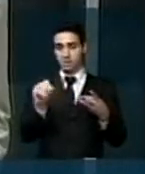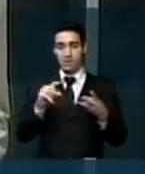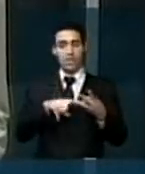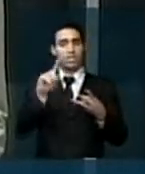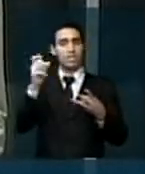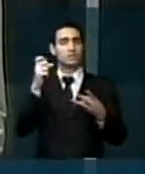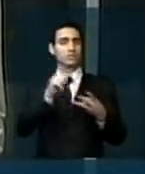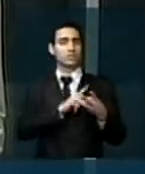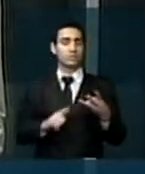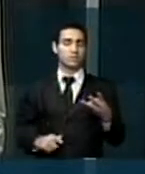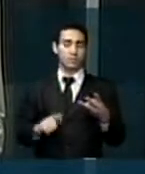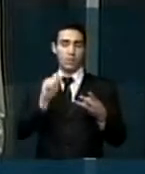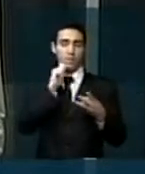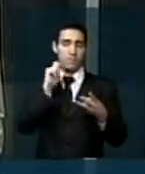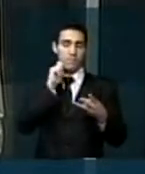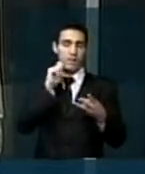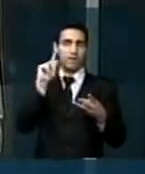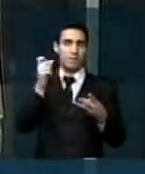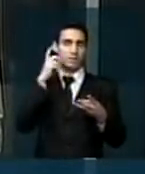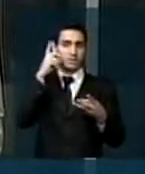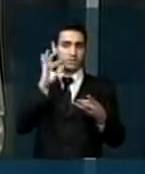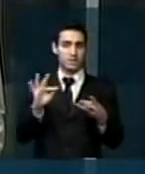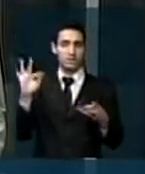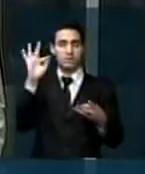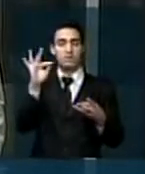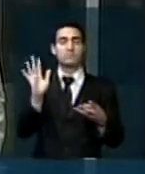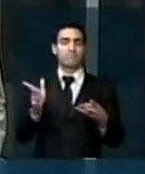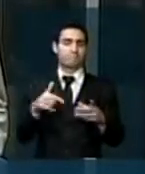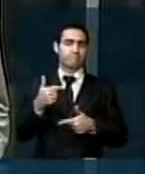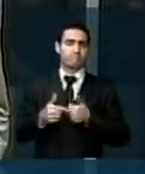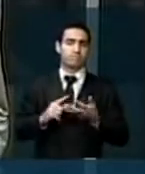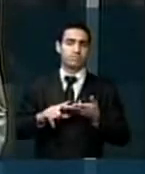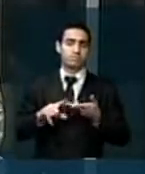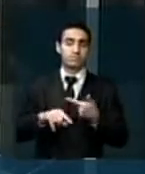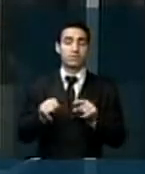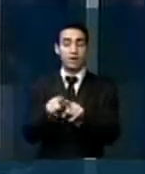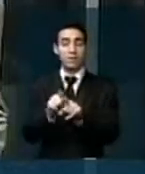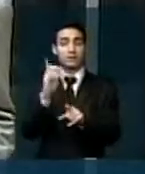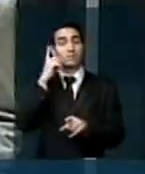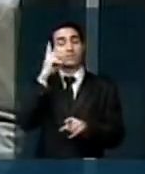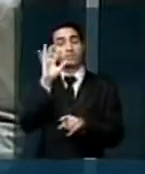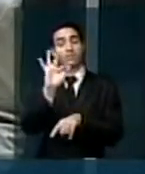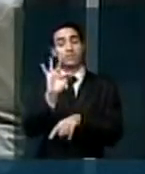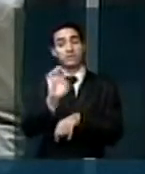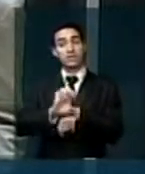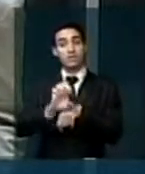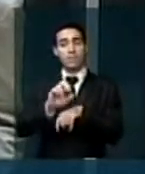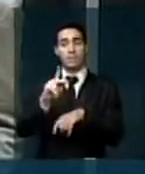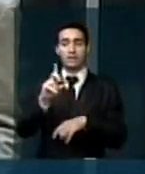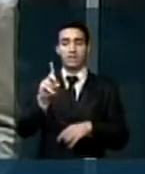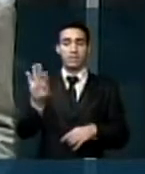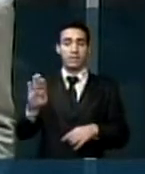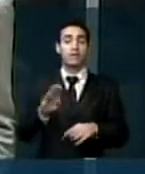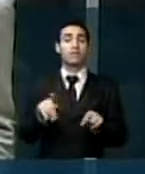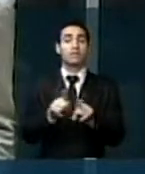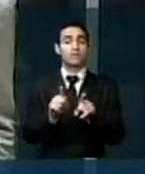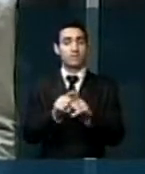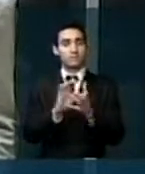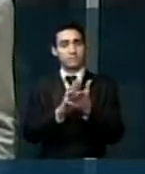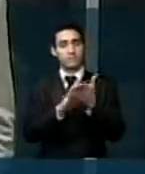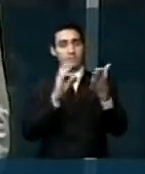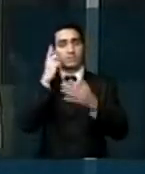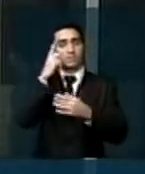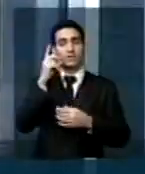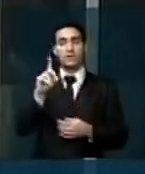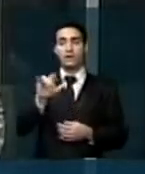-governador do Amapaz, deputado federal e presidente estadual do PTB. Saudar aqui também o nosso senador